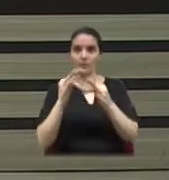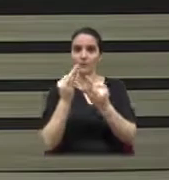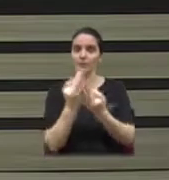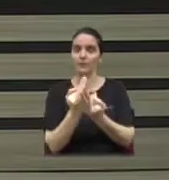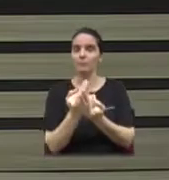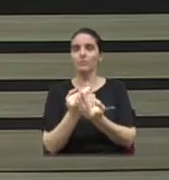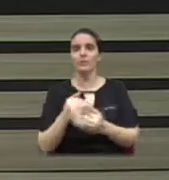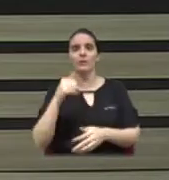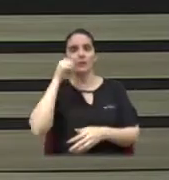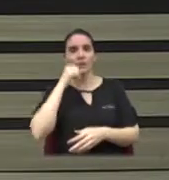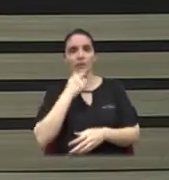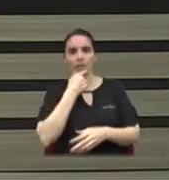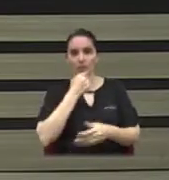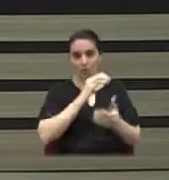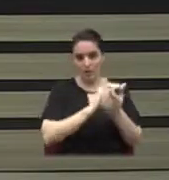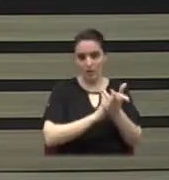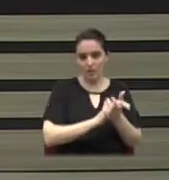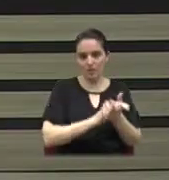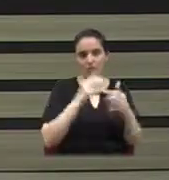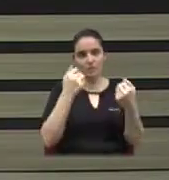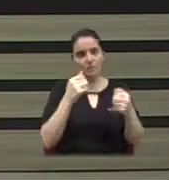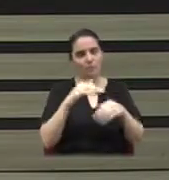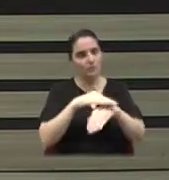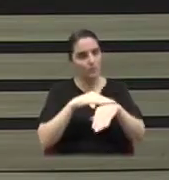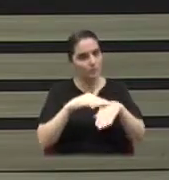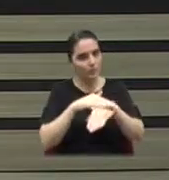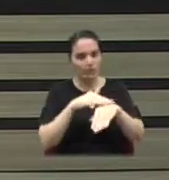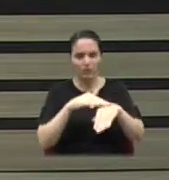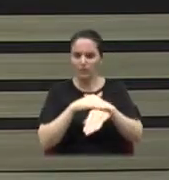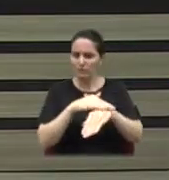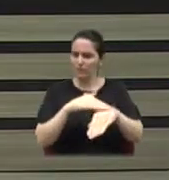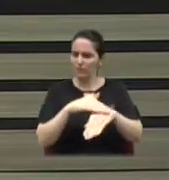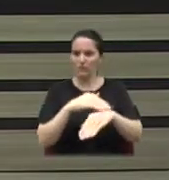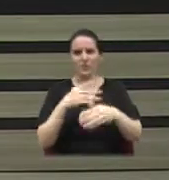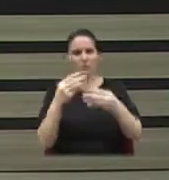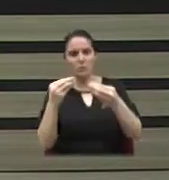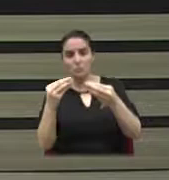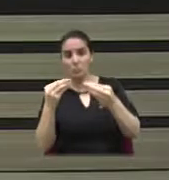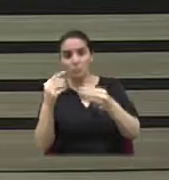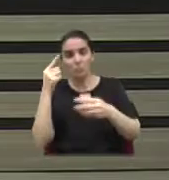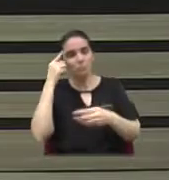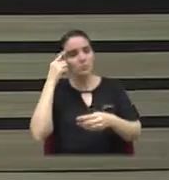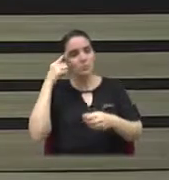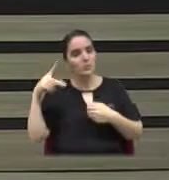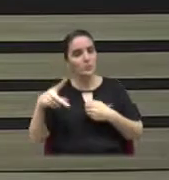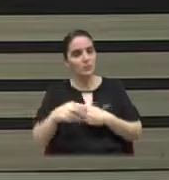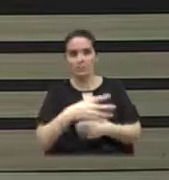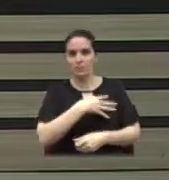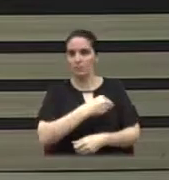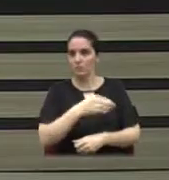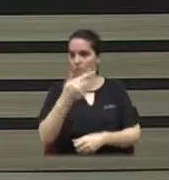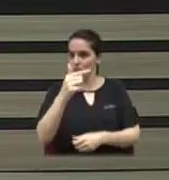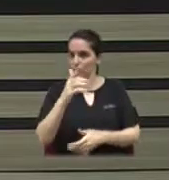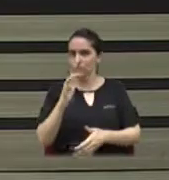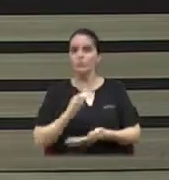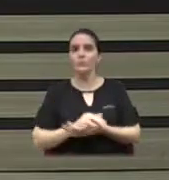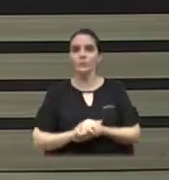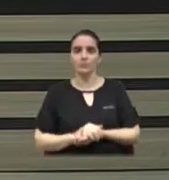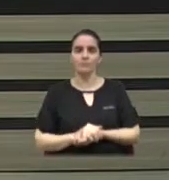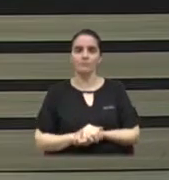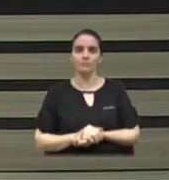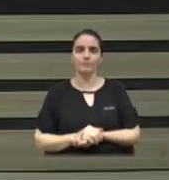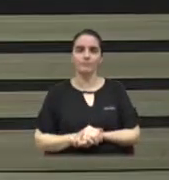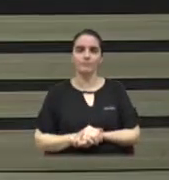conversar muito para chegar ao ponto de fazer a vasectomia. Então, só um detalhe.